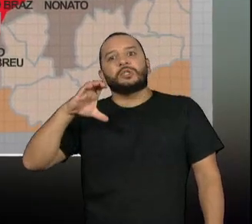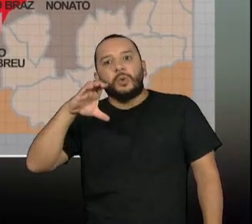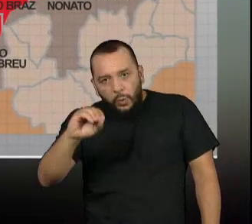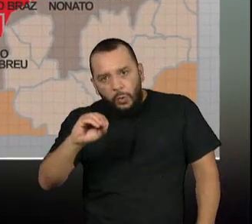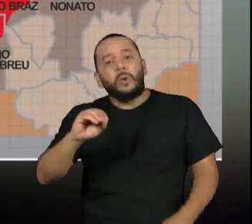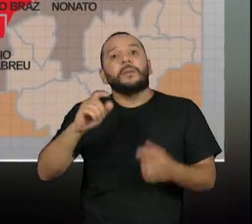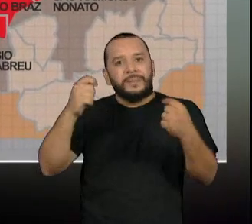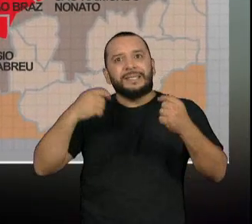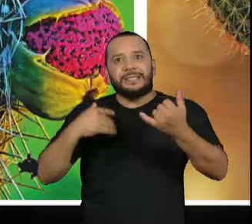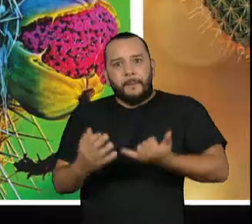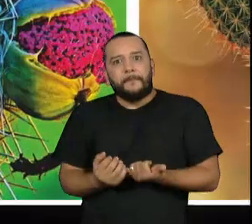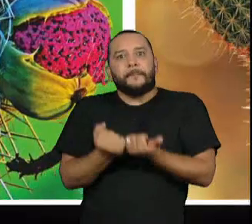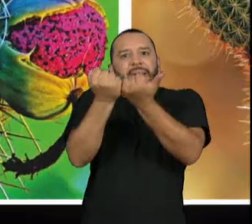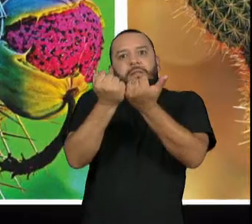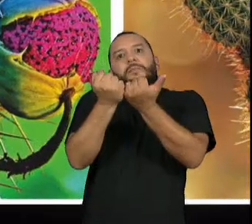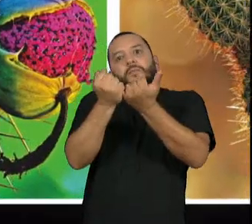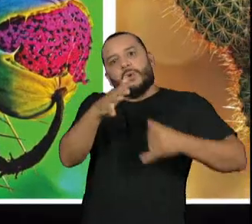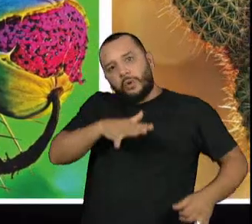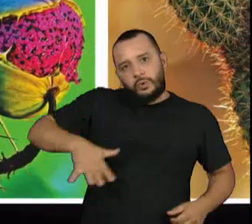natural da humanidade.